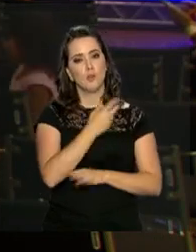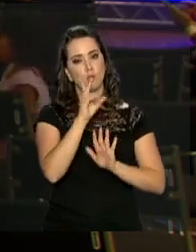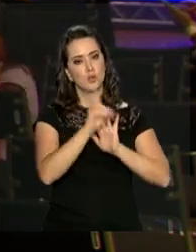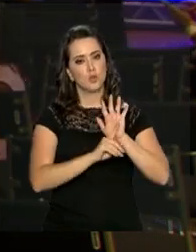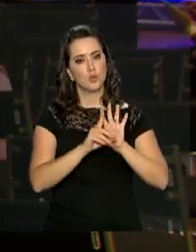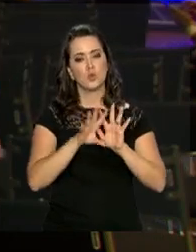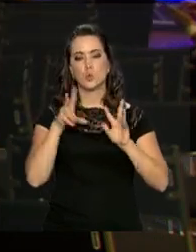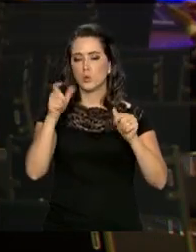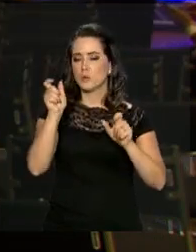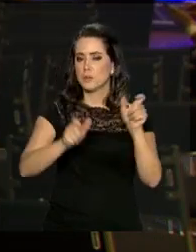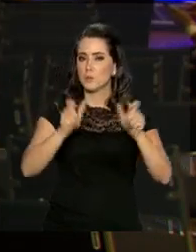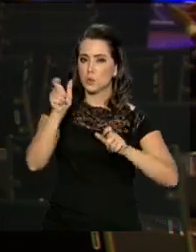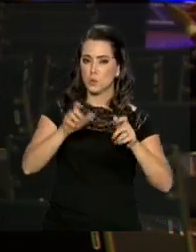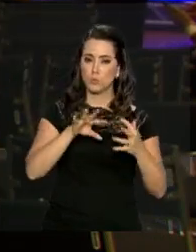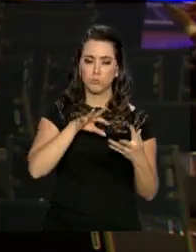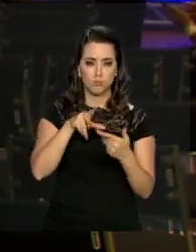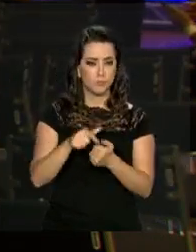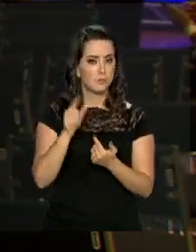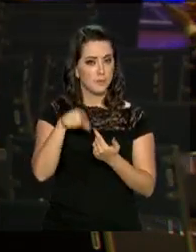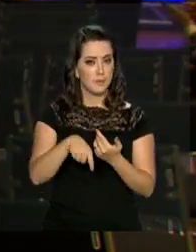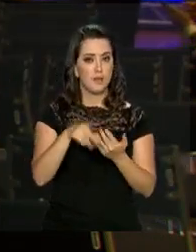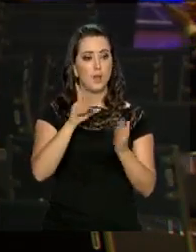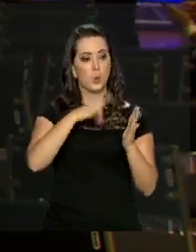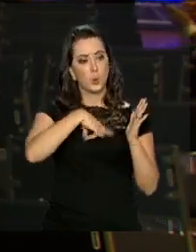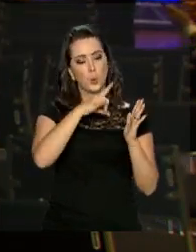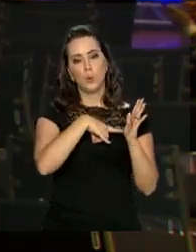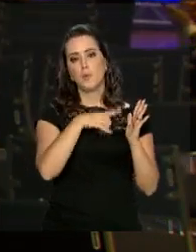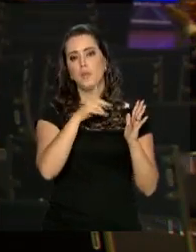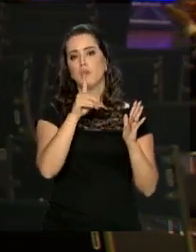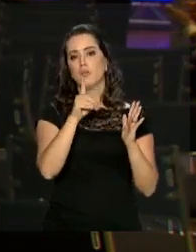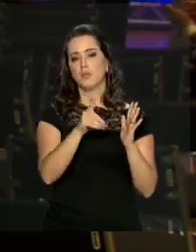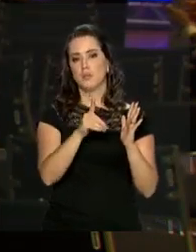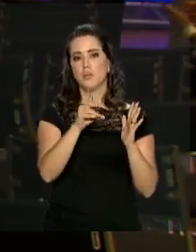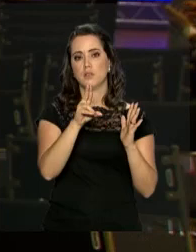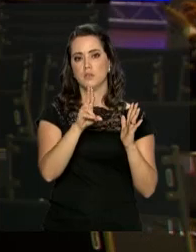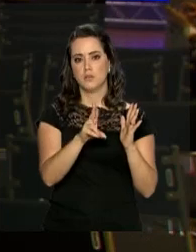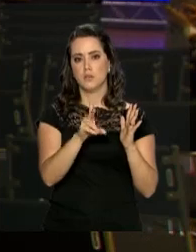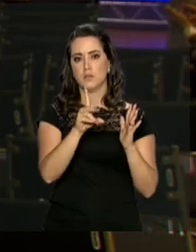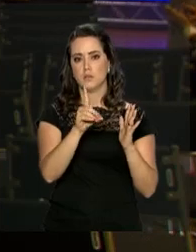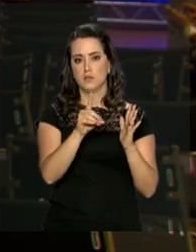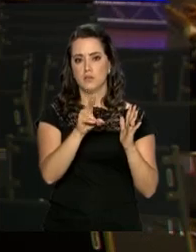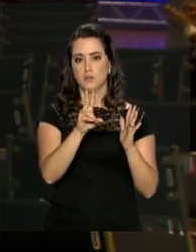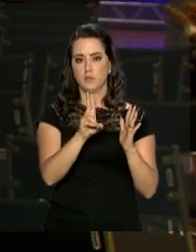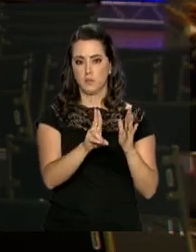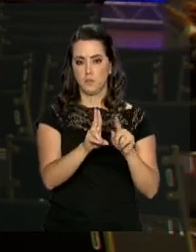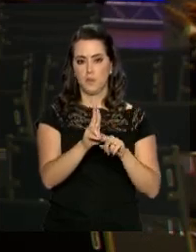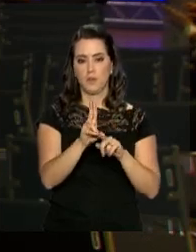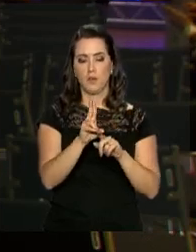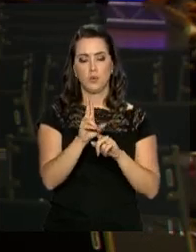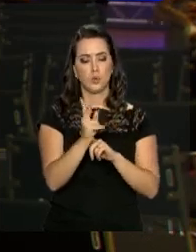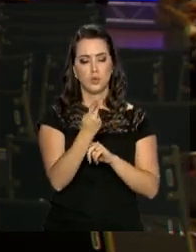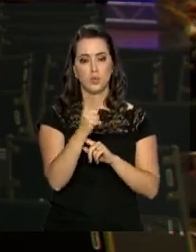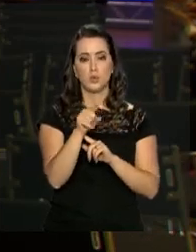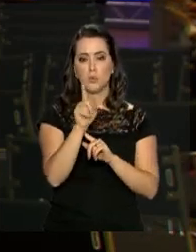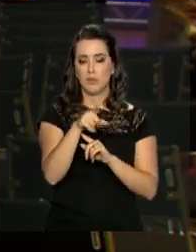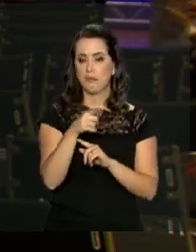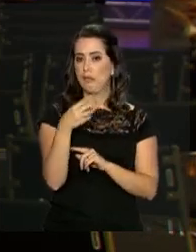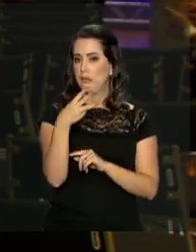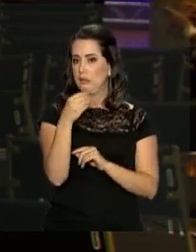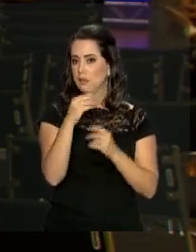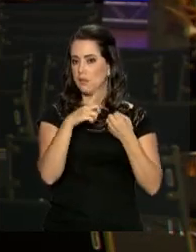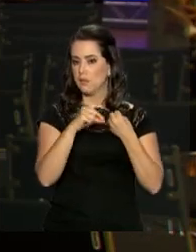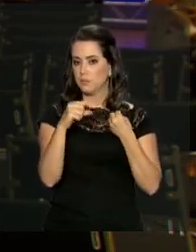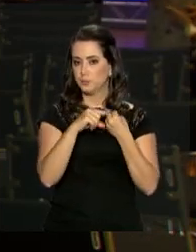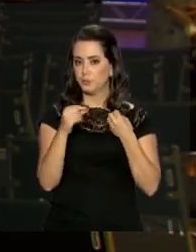de todo ser humano. A Declaração Universal dos Direitos Humanos, que este ano completa 70 anos, tem 30 artigos e